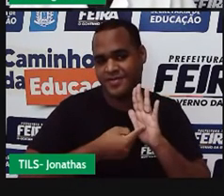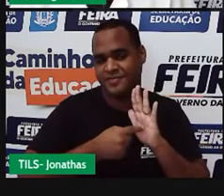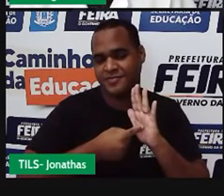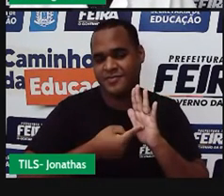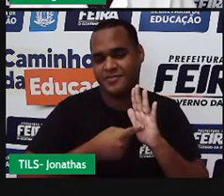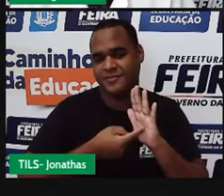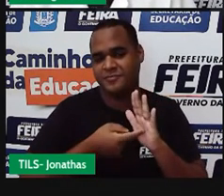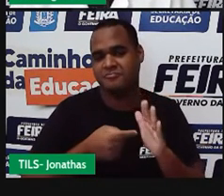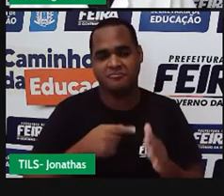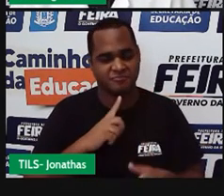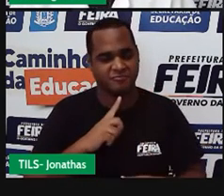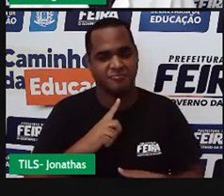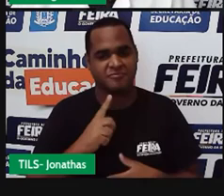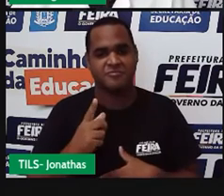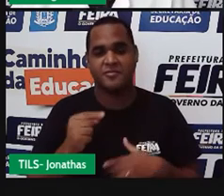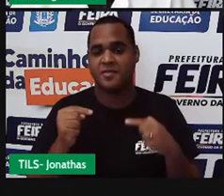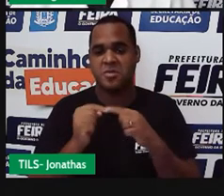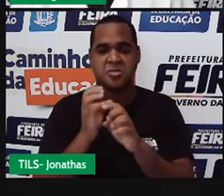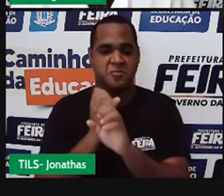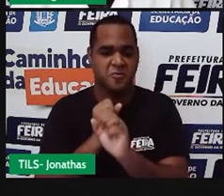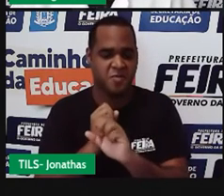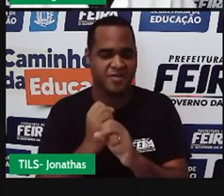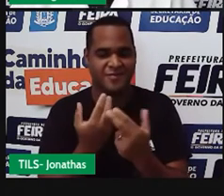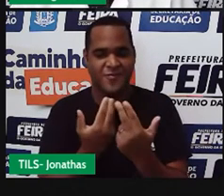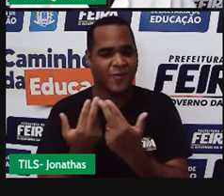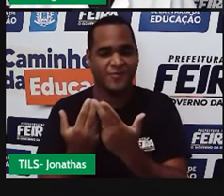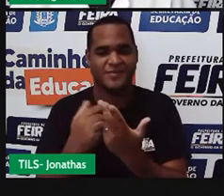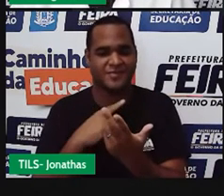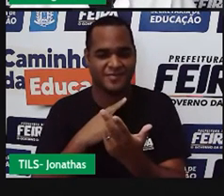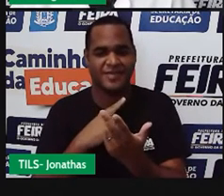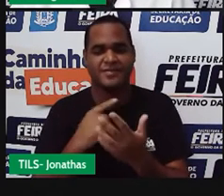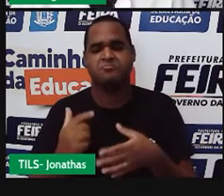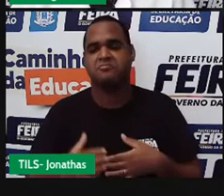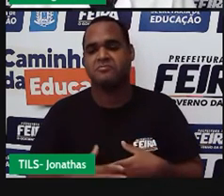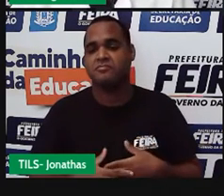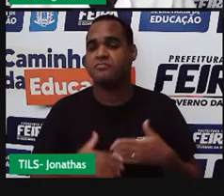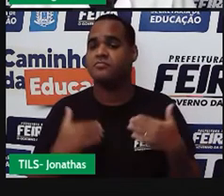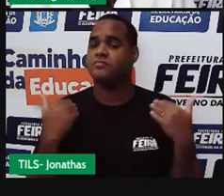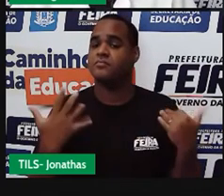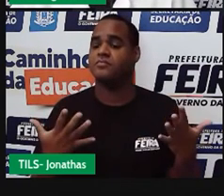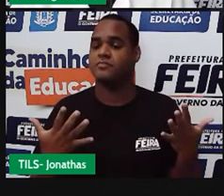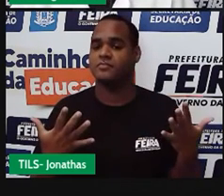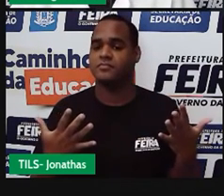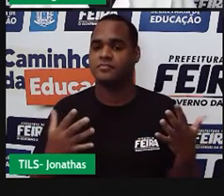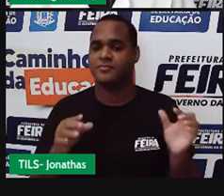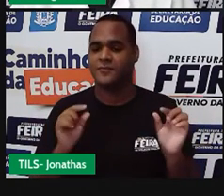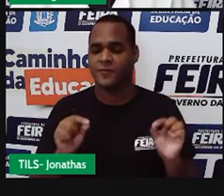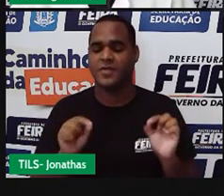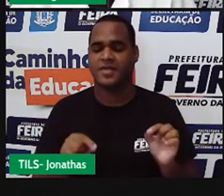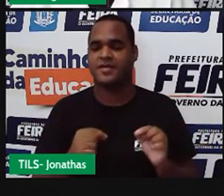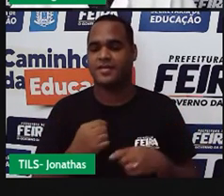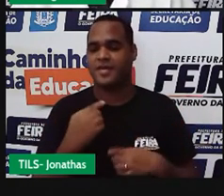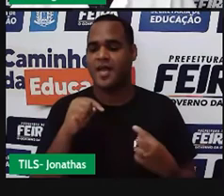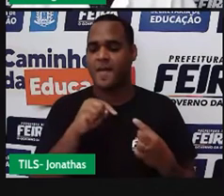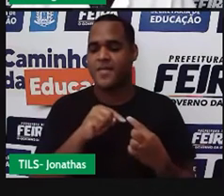tudo em um cálculo só. Então, isso aqui é uma